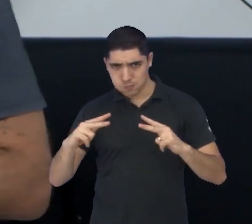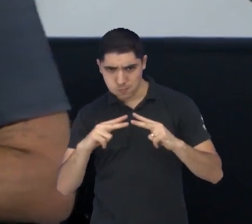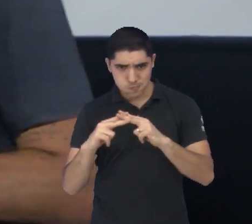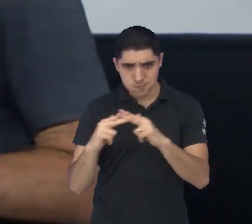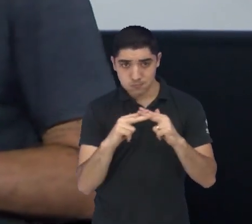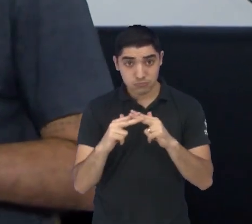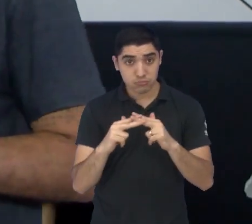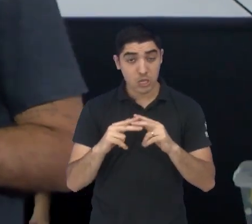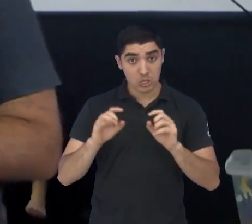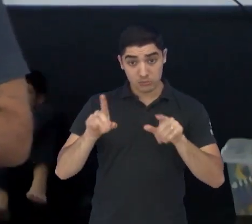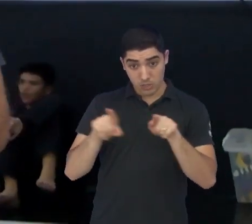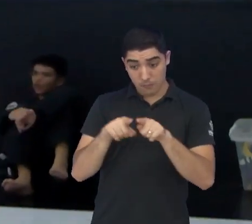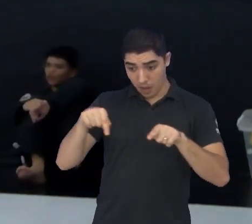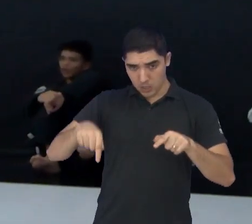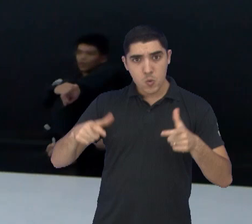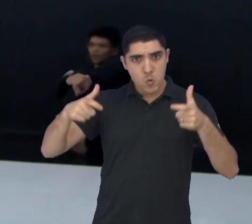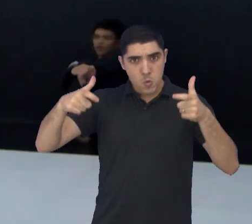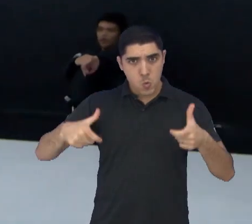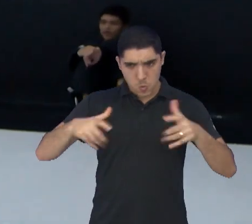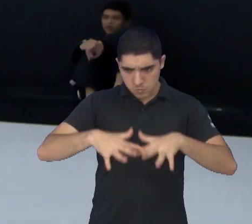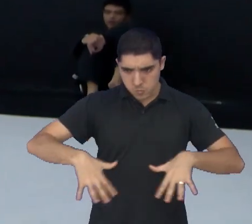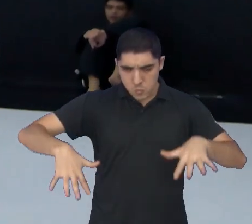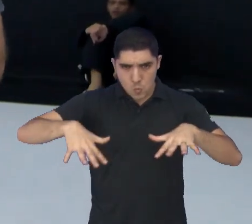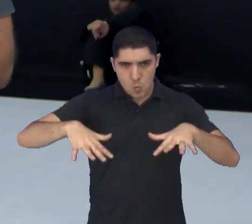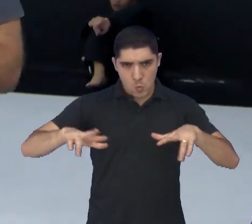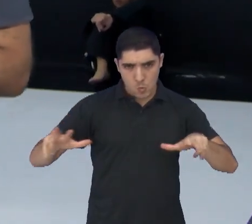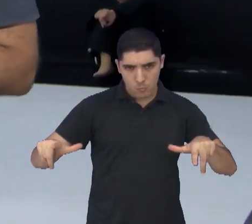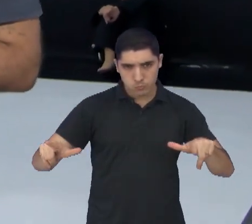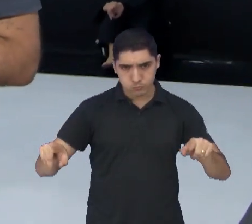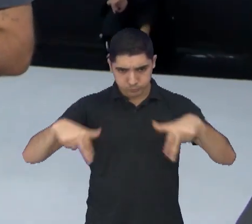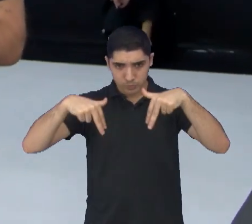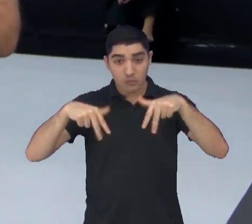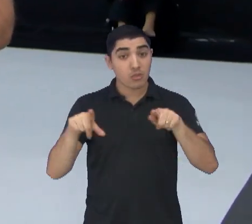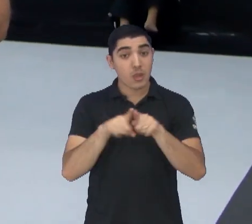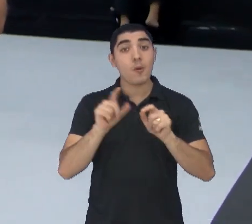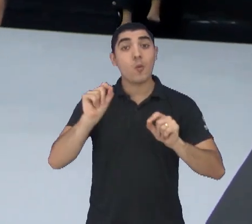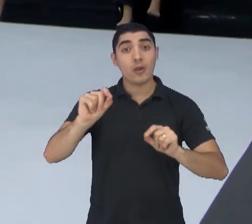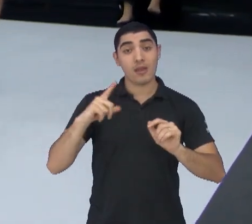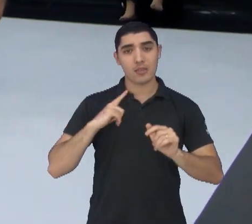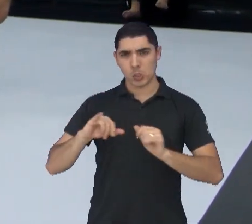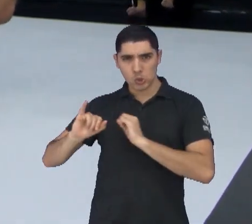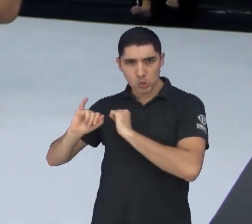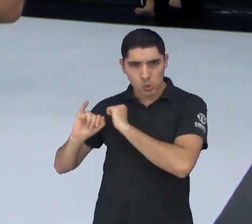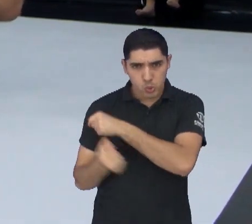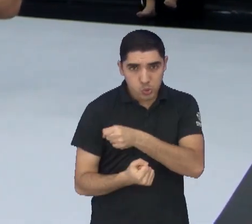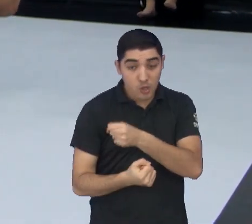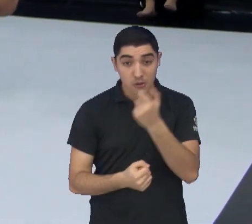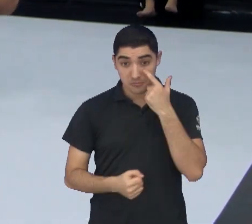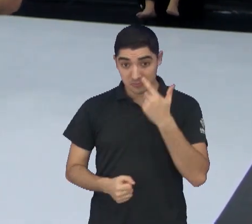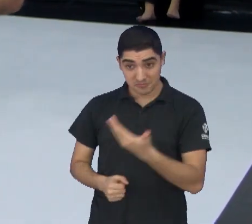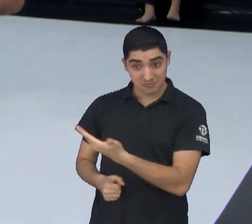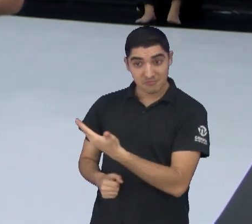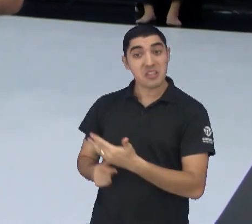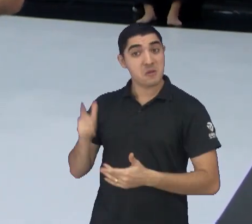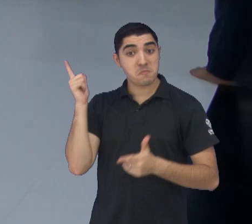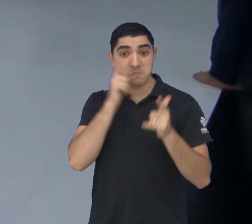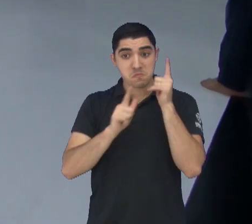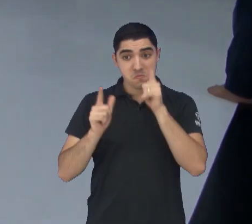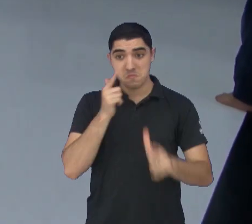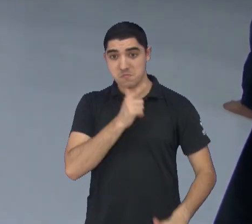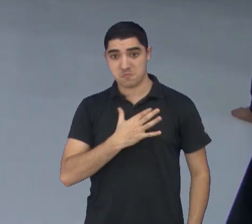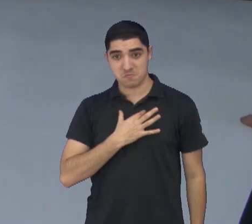Aqui nos tatames, ela também se destaca com o kimono do jiu-jitsu, modalidade em que ela empilha medalhas.